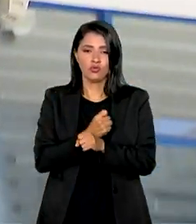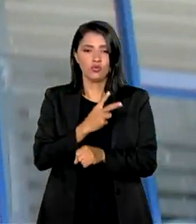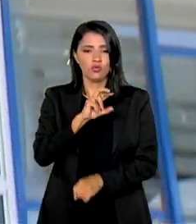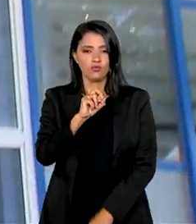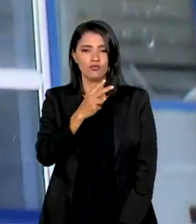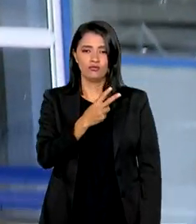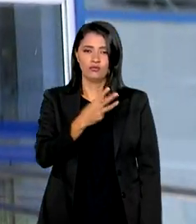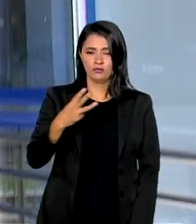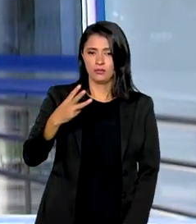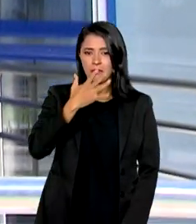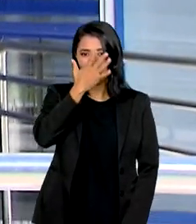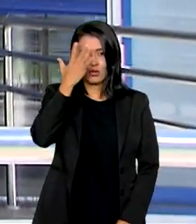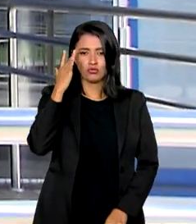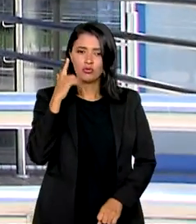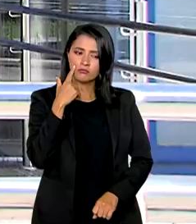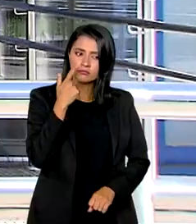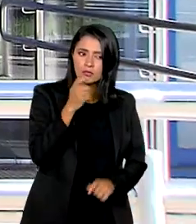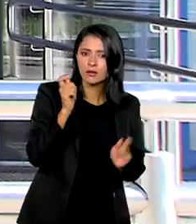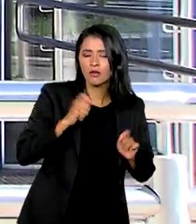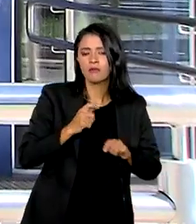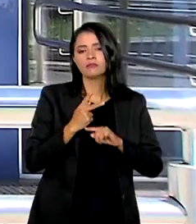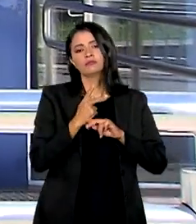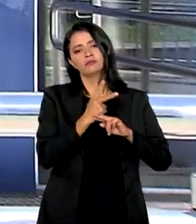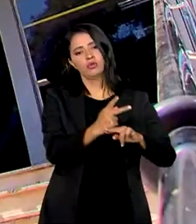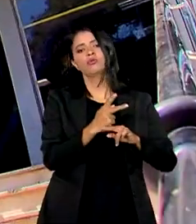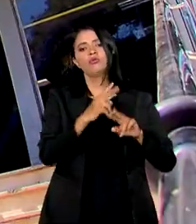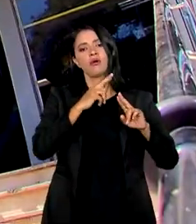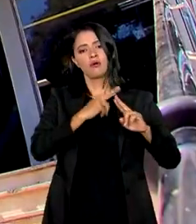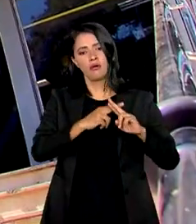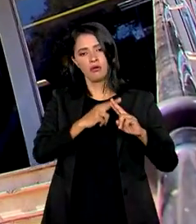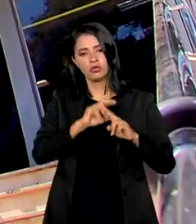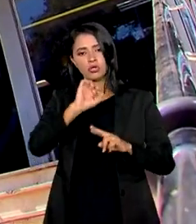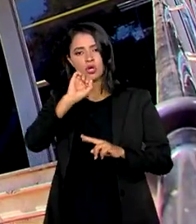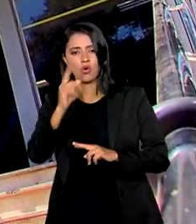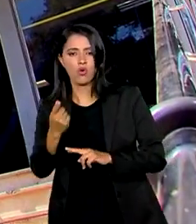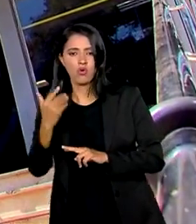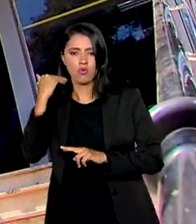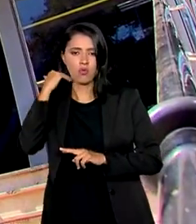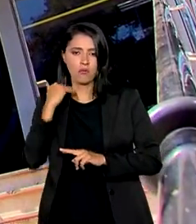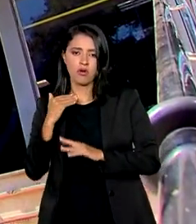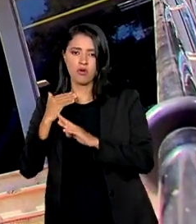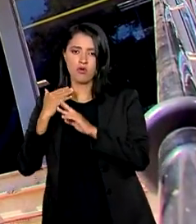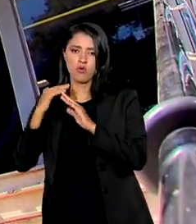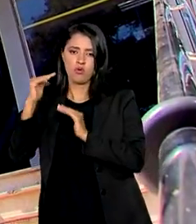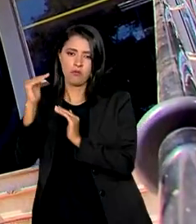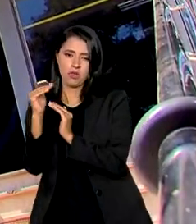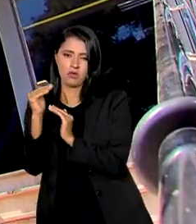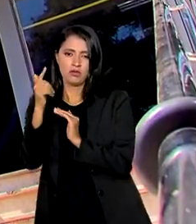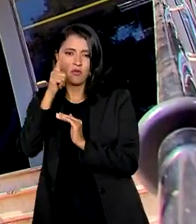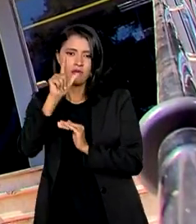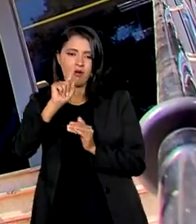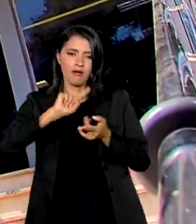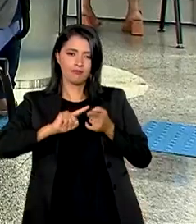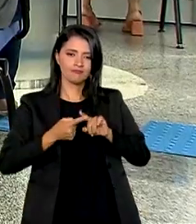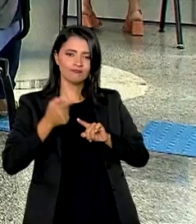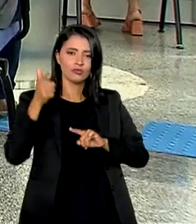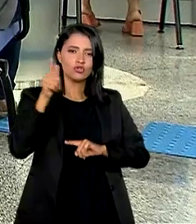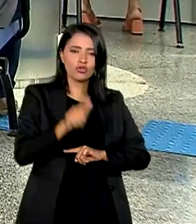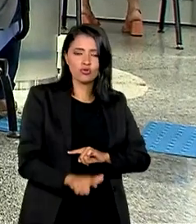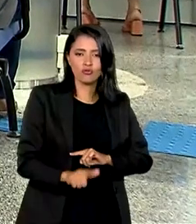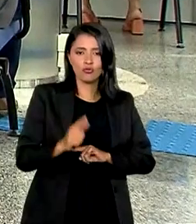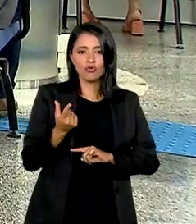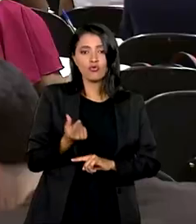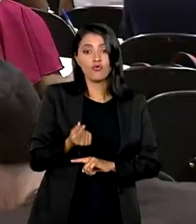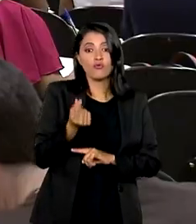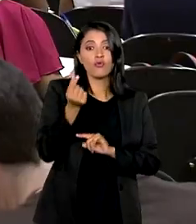Os interessados podem procurar a Caixa ou o Banco do Brasil para fazer um plano de renegociação. O